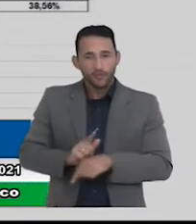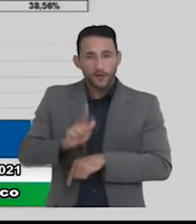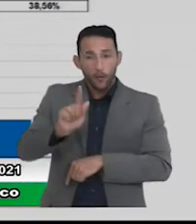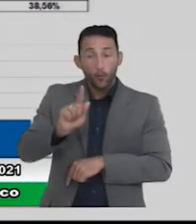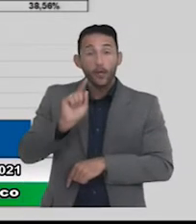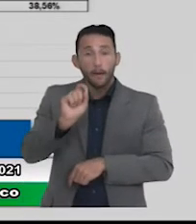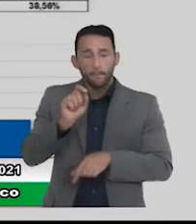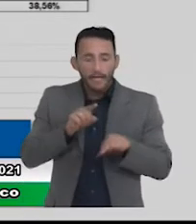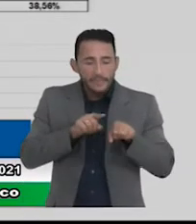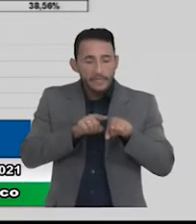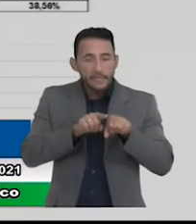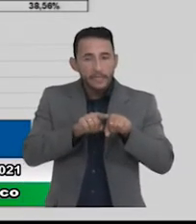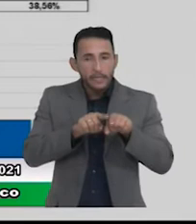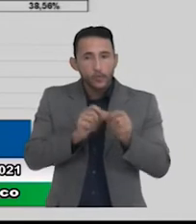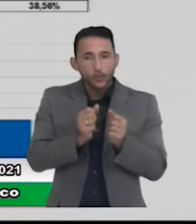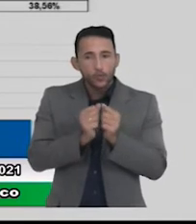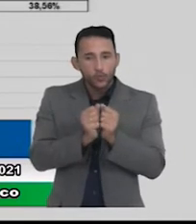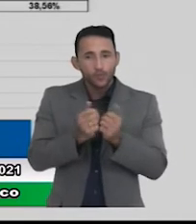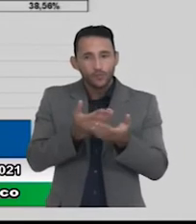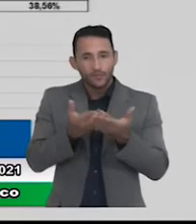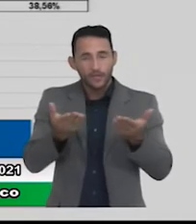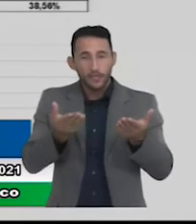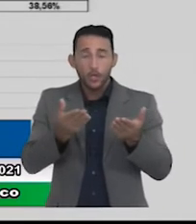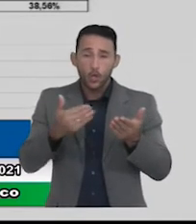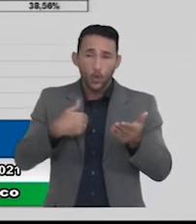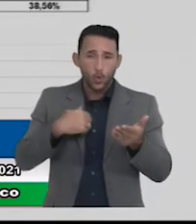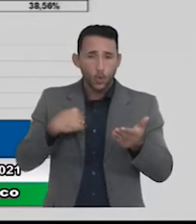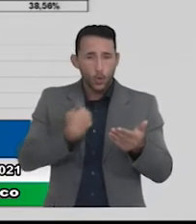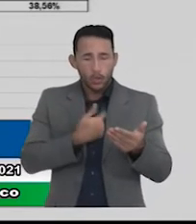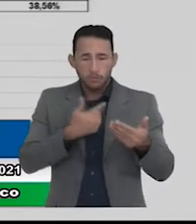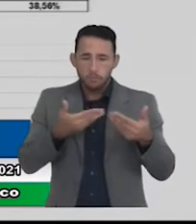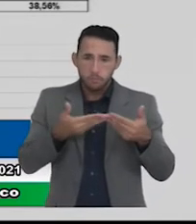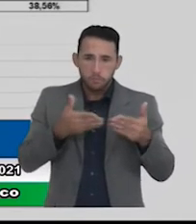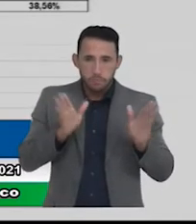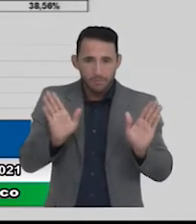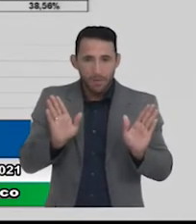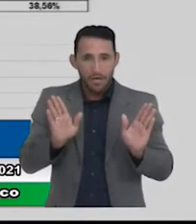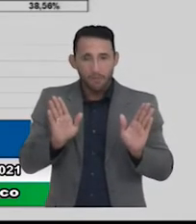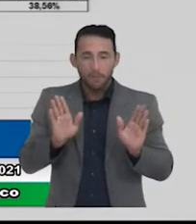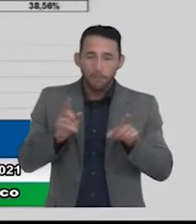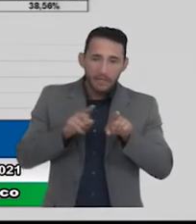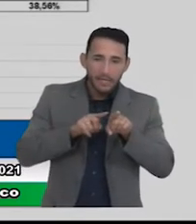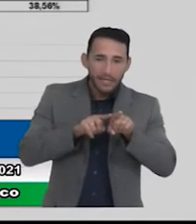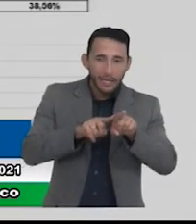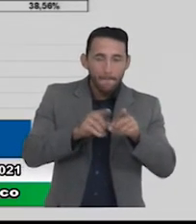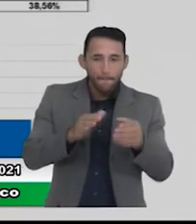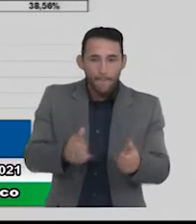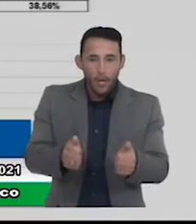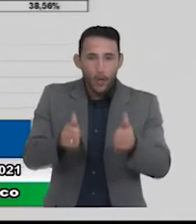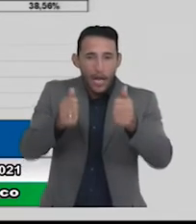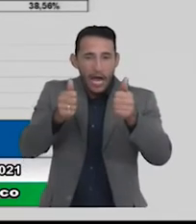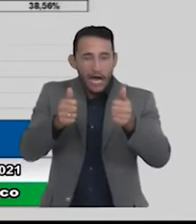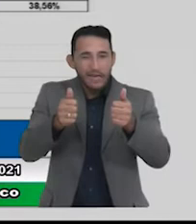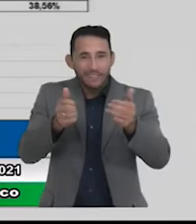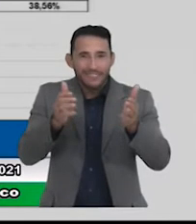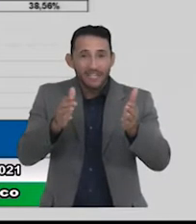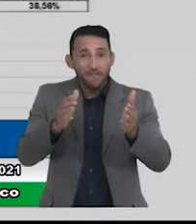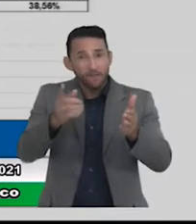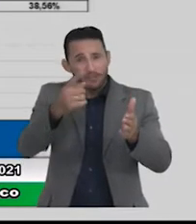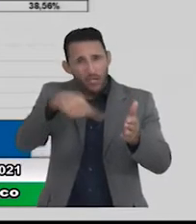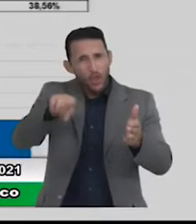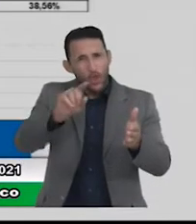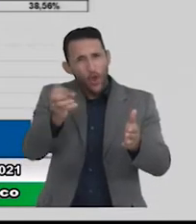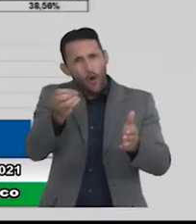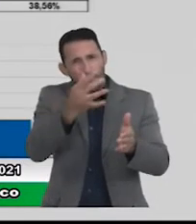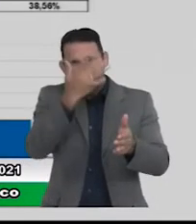vocês a gente está aqui aberto também para ter essa parceria de melhora do que vocês que estão vindo novos